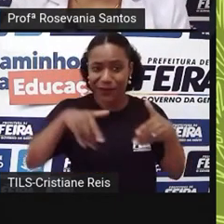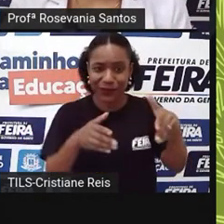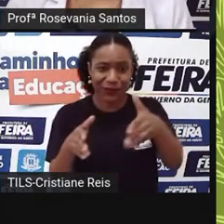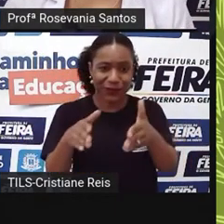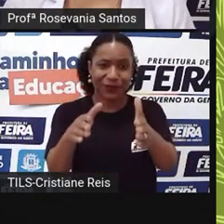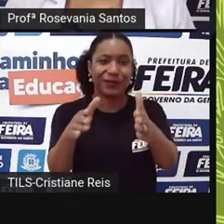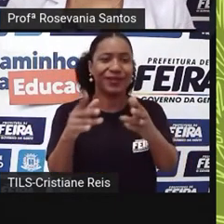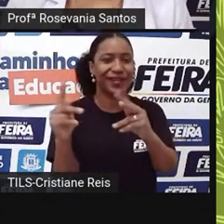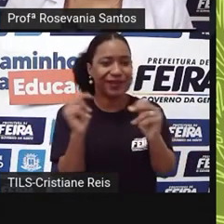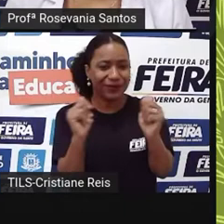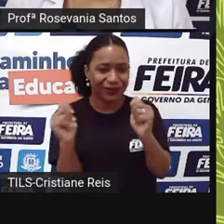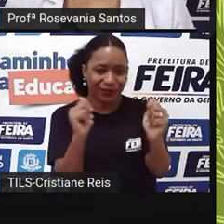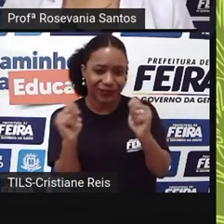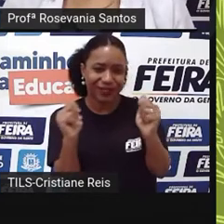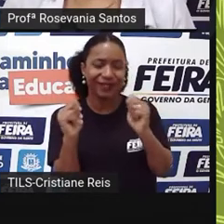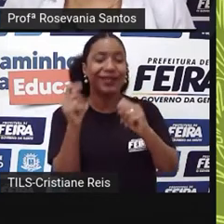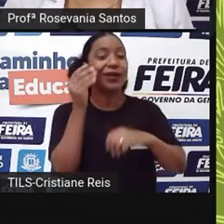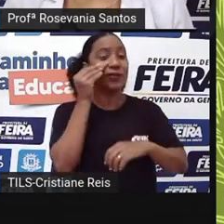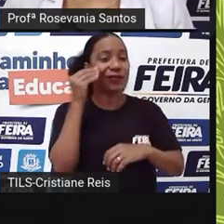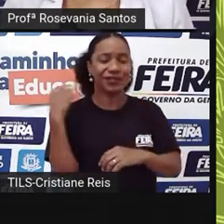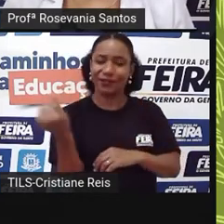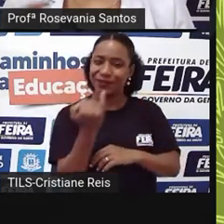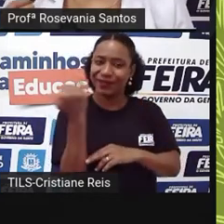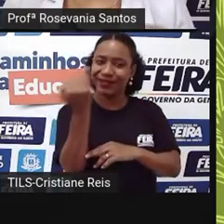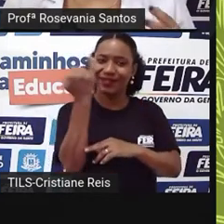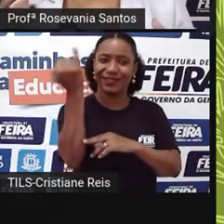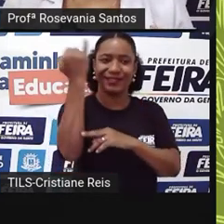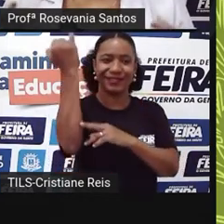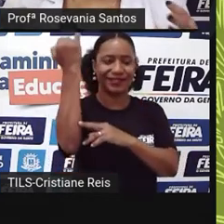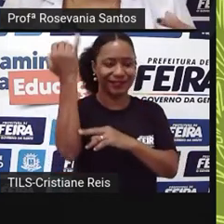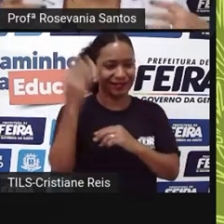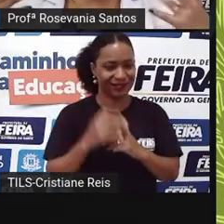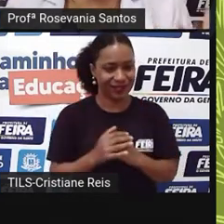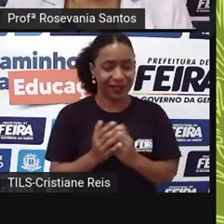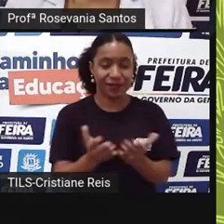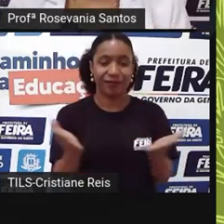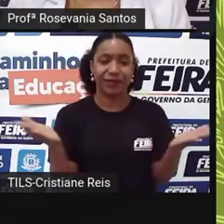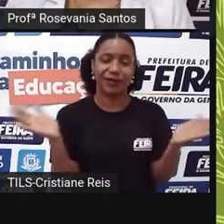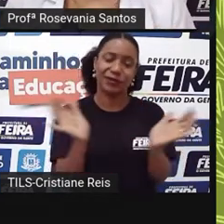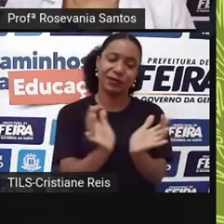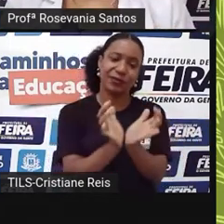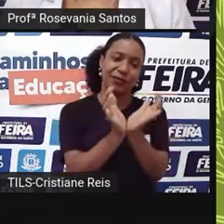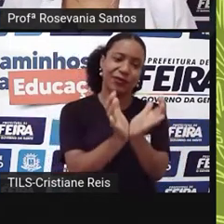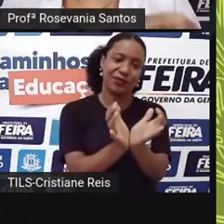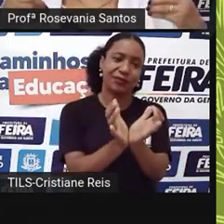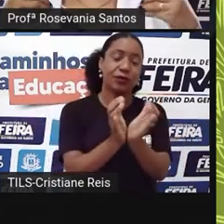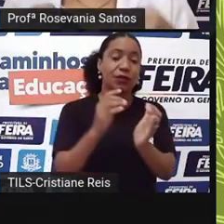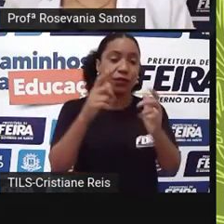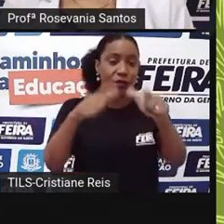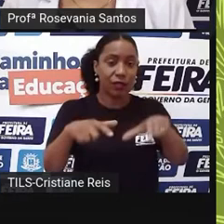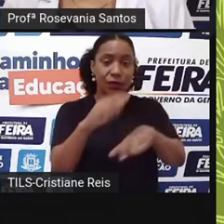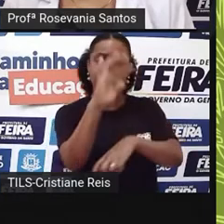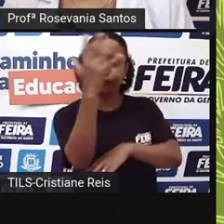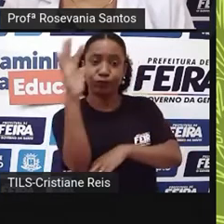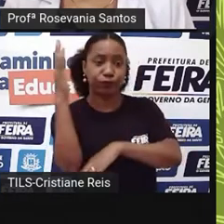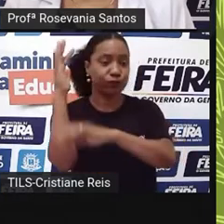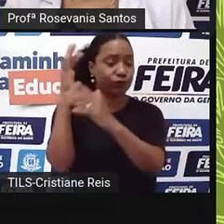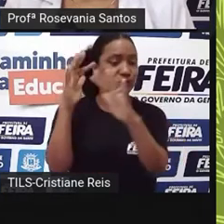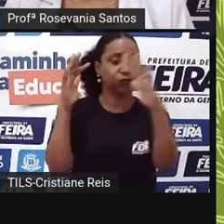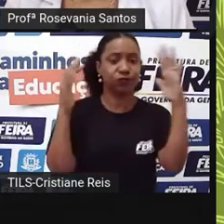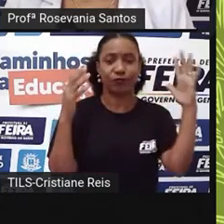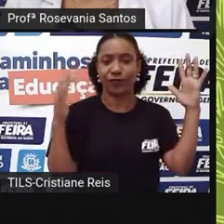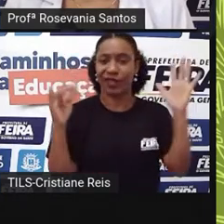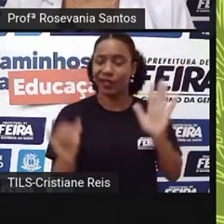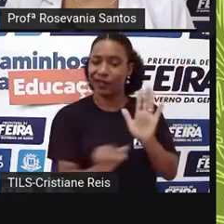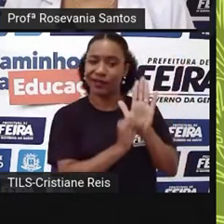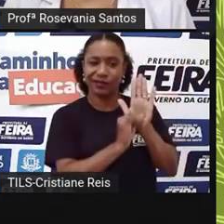uma importância histórica aí, né, dos povos. E a maioria das pessoas que vivem nesse espaço, eles têm uma identidade muito